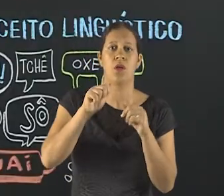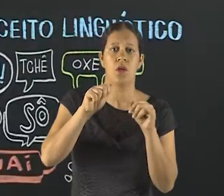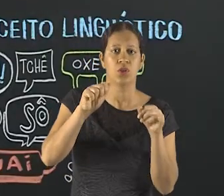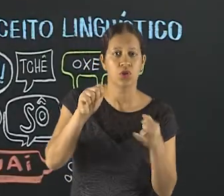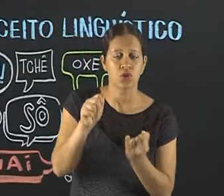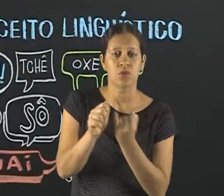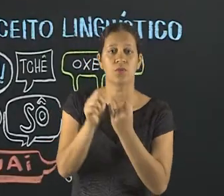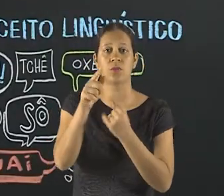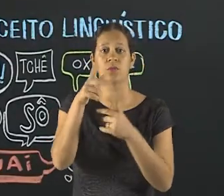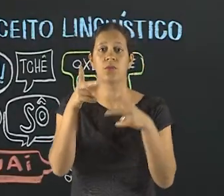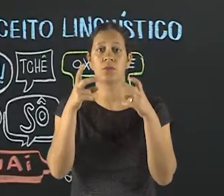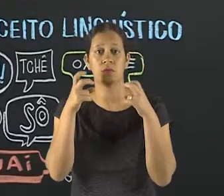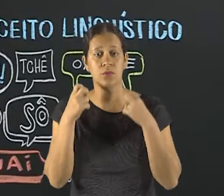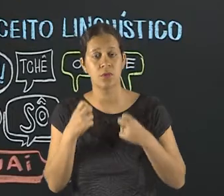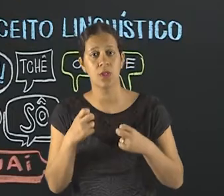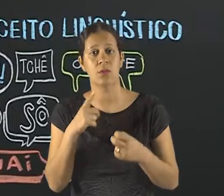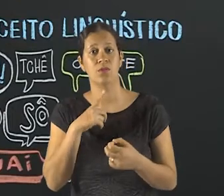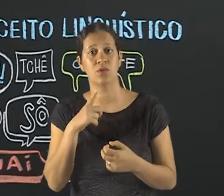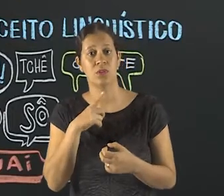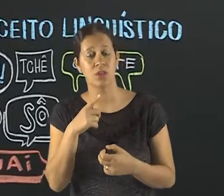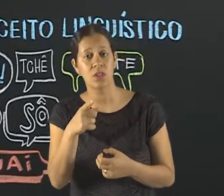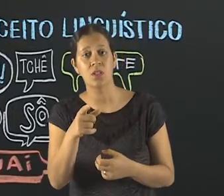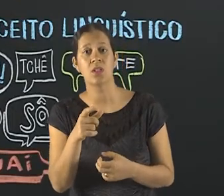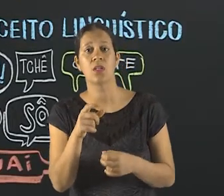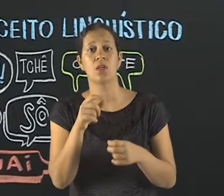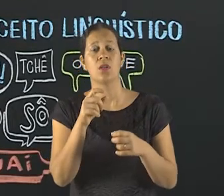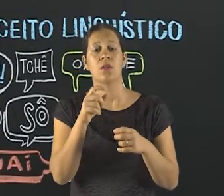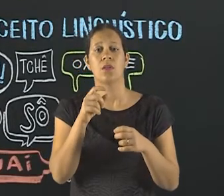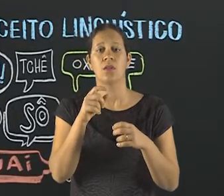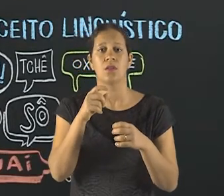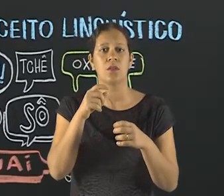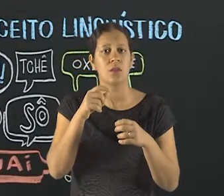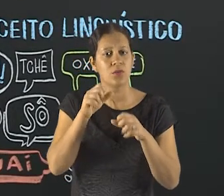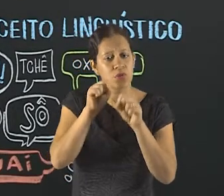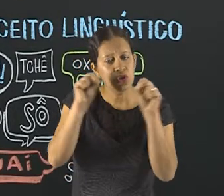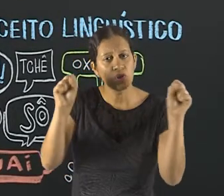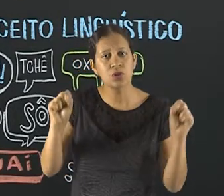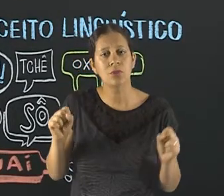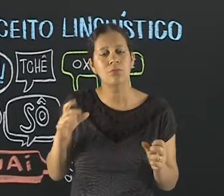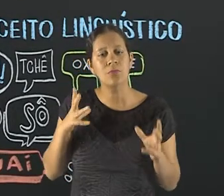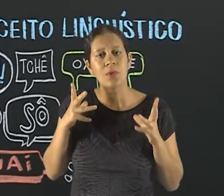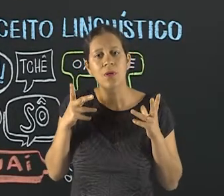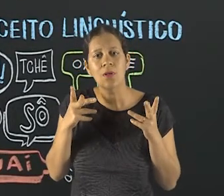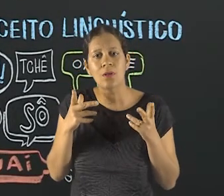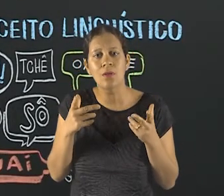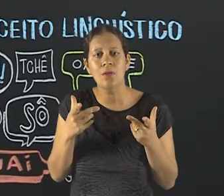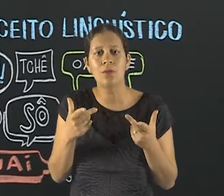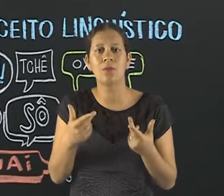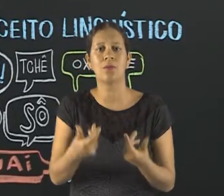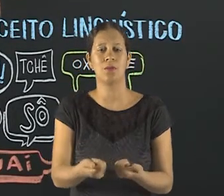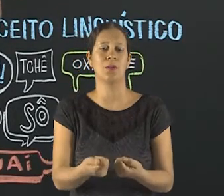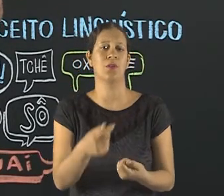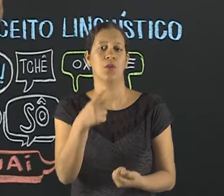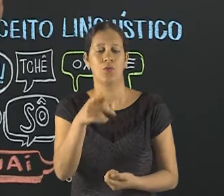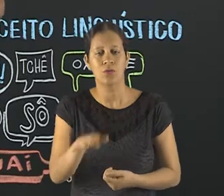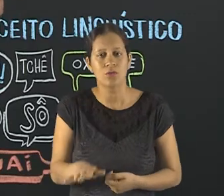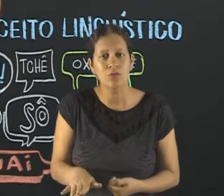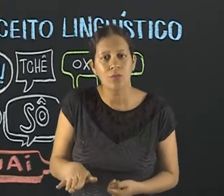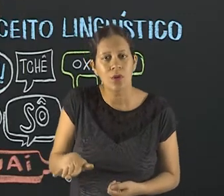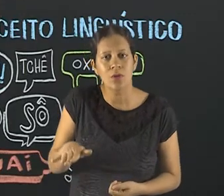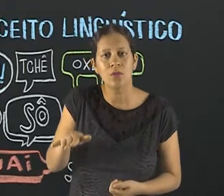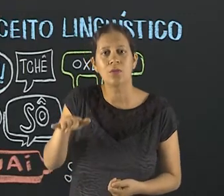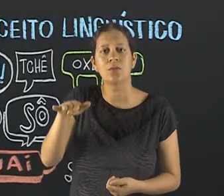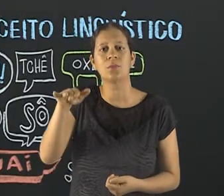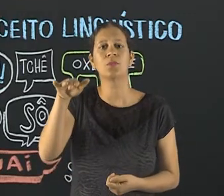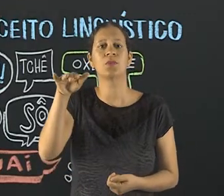adjetivo. Você começa a perceber que você domina um sistema naturalmente. E isso é que é mágico da língua, né? Que você, desde pequenininho, vai